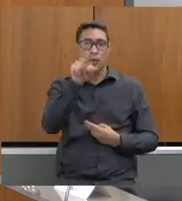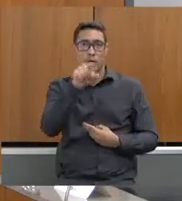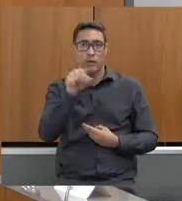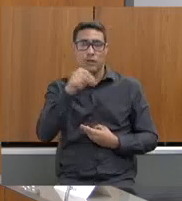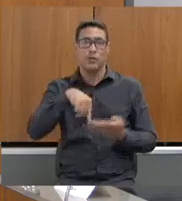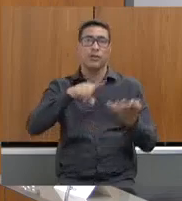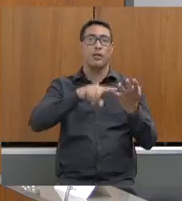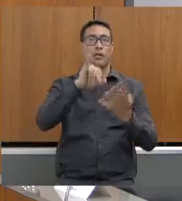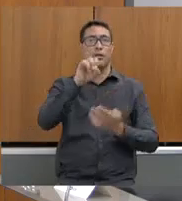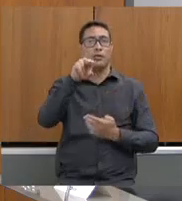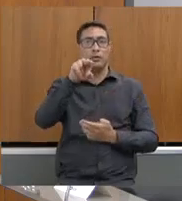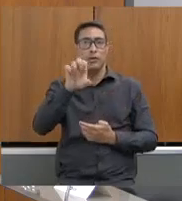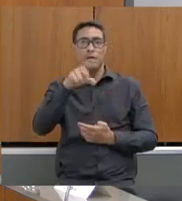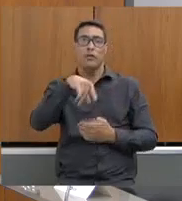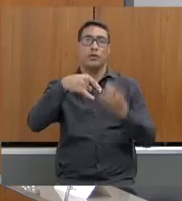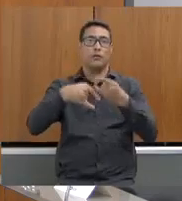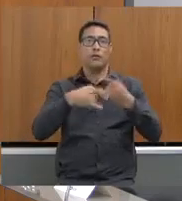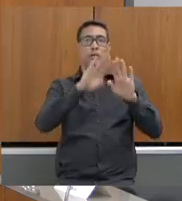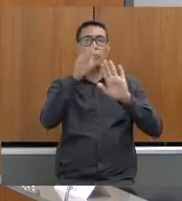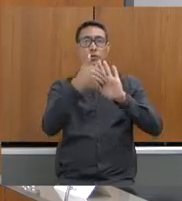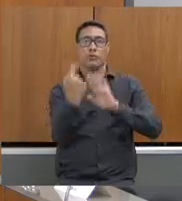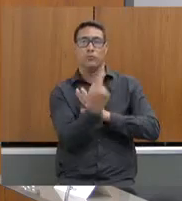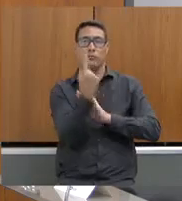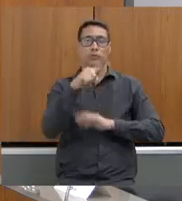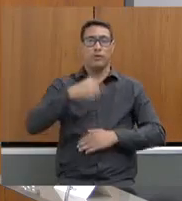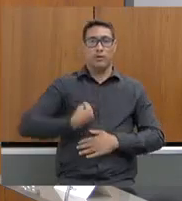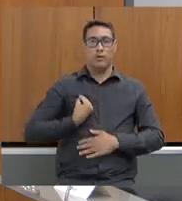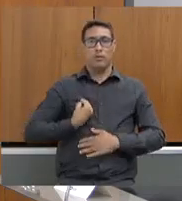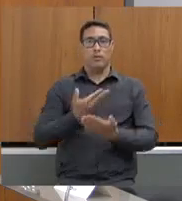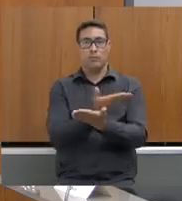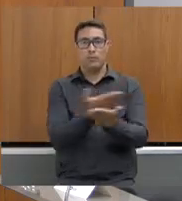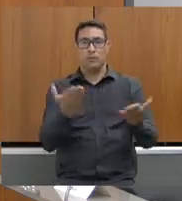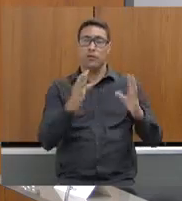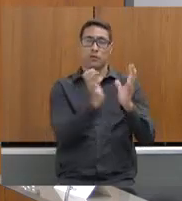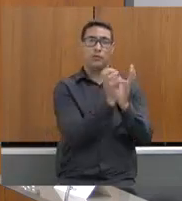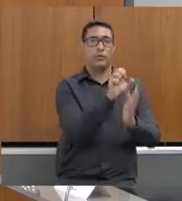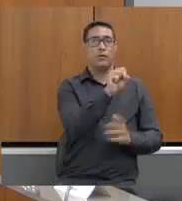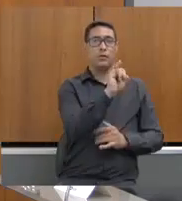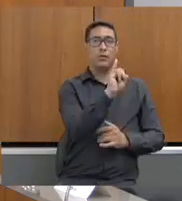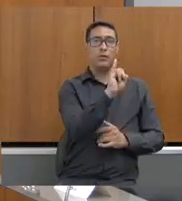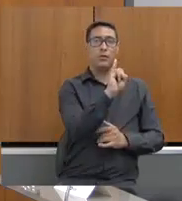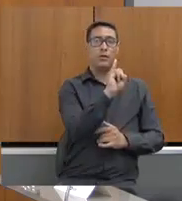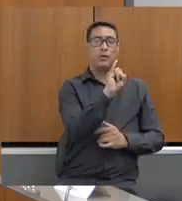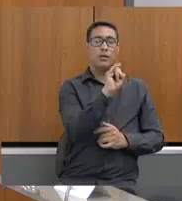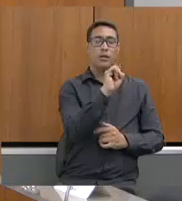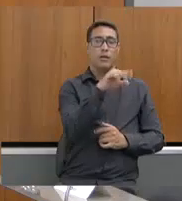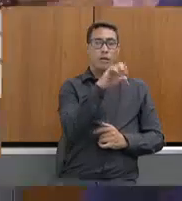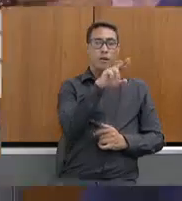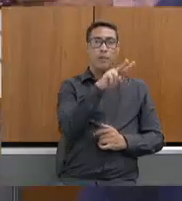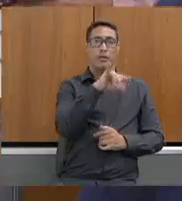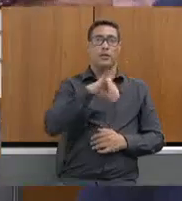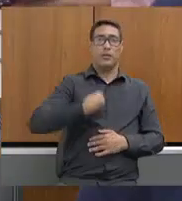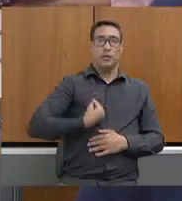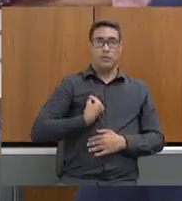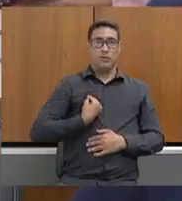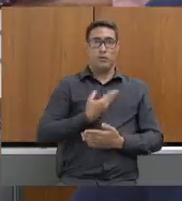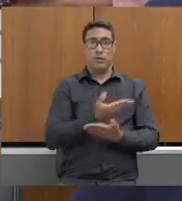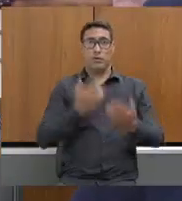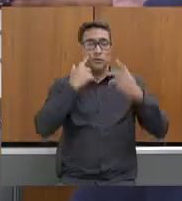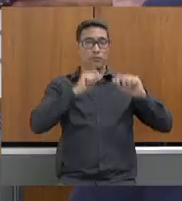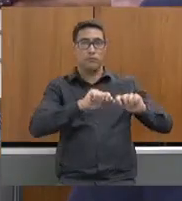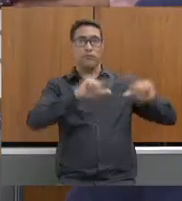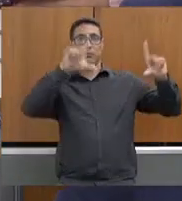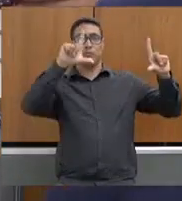deputada Ione Virtual, a todos meus colegas do Cisema que me acompanham aqui. A apresentação já está projetada?